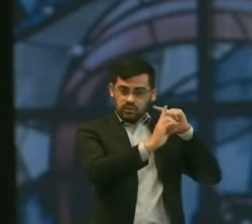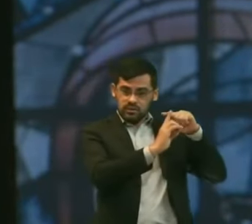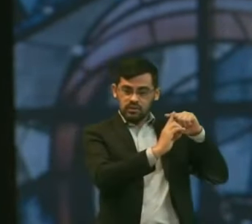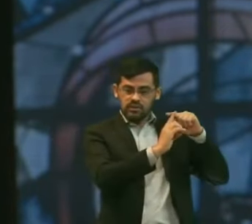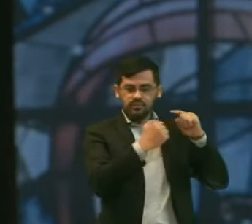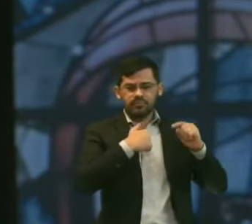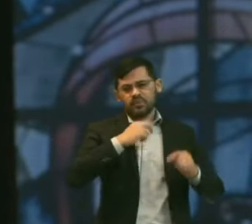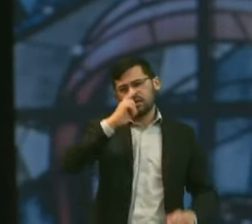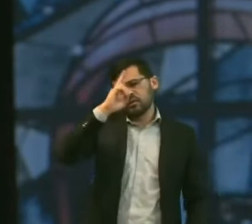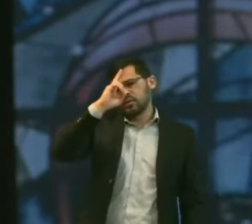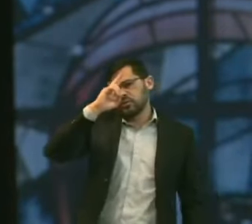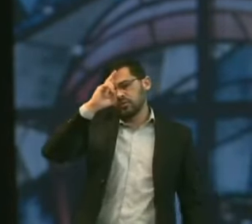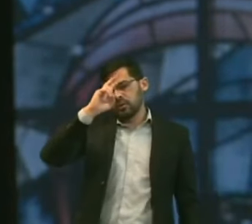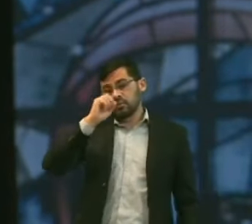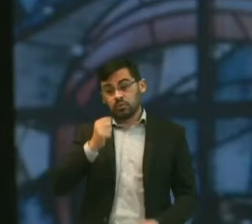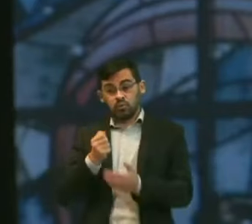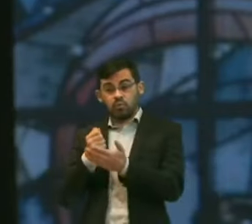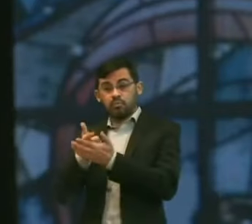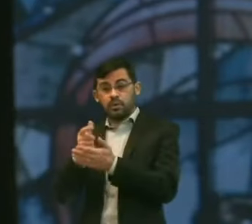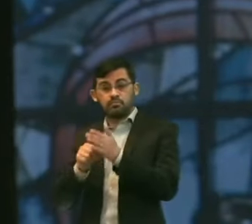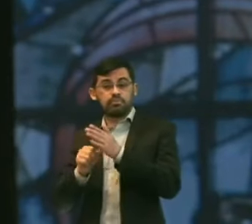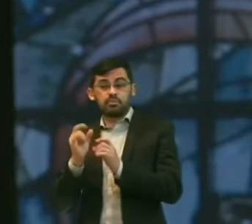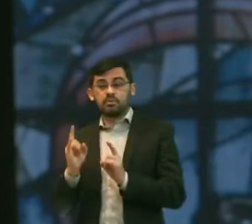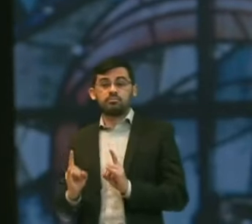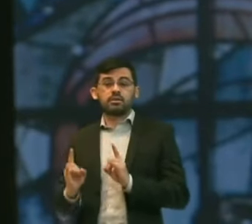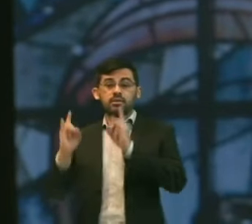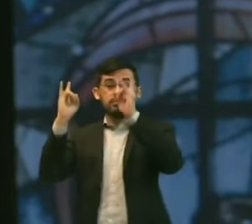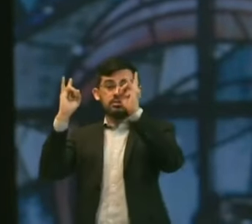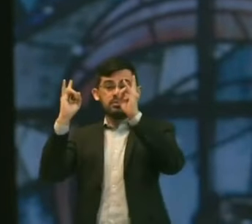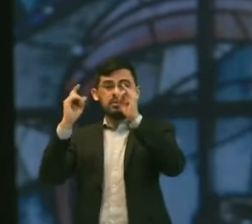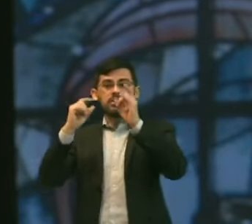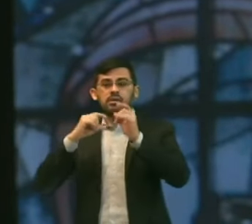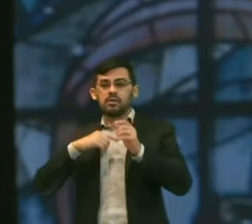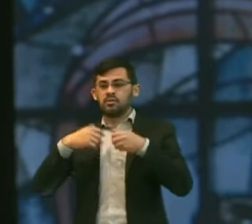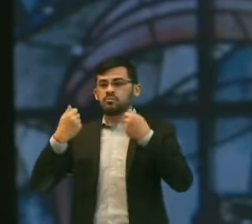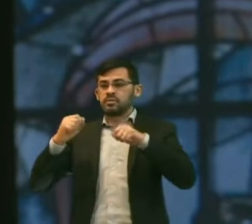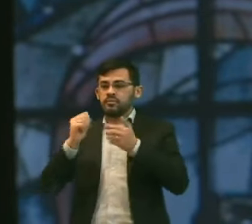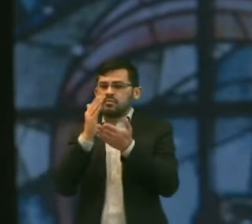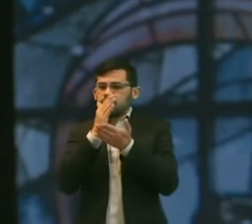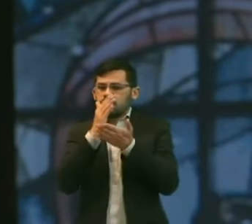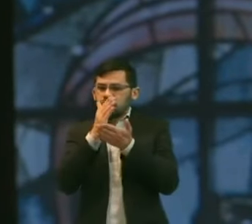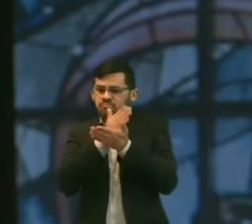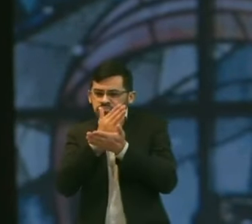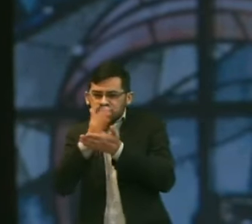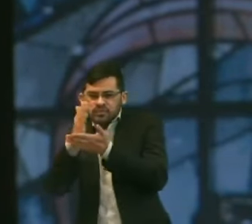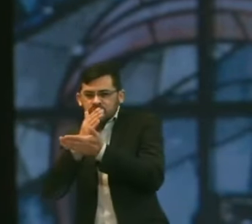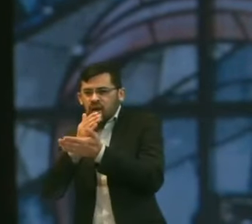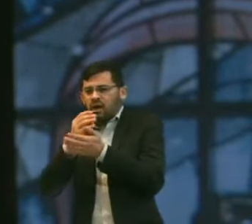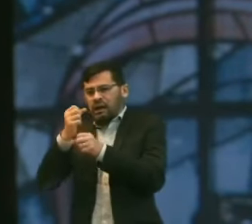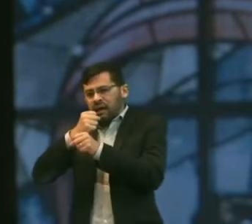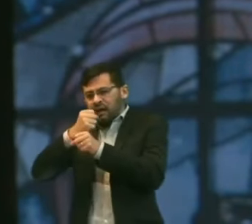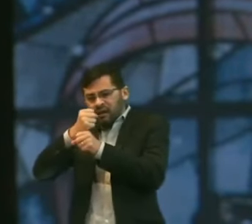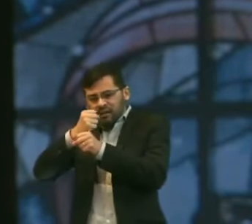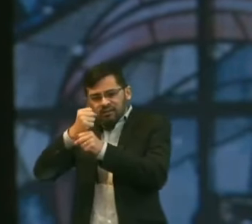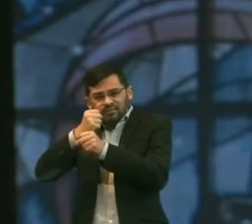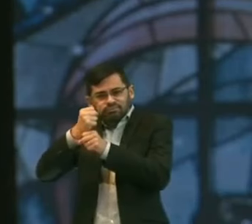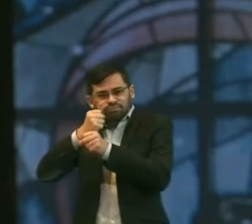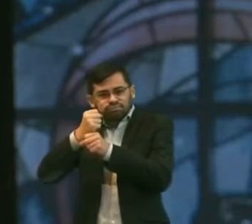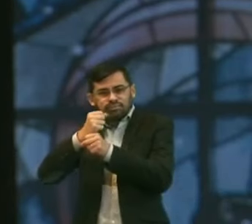Eu me lembro Que quando Comprei o meu Primeiro apartamento E eu tinha que fazer Um financiamento E era um financiamento De longo prazo